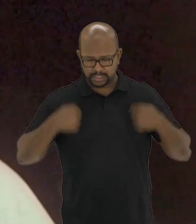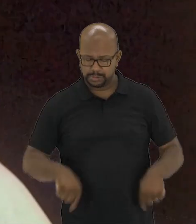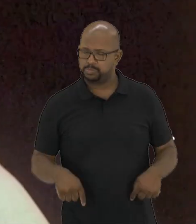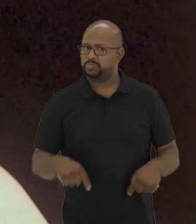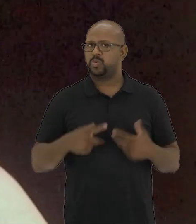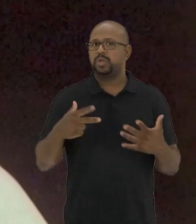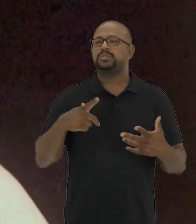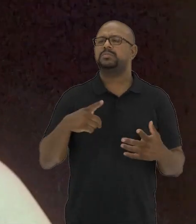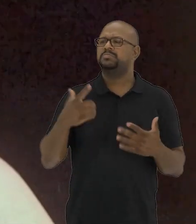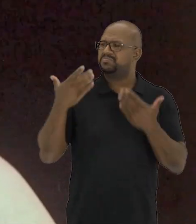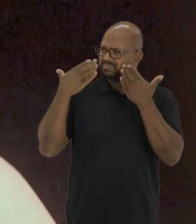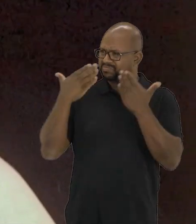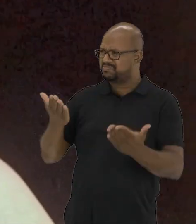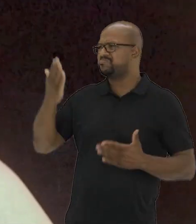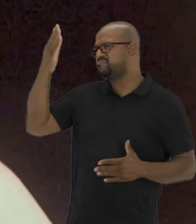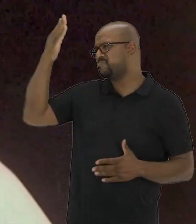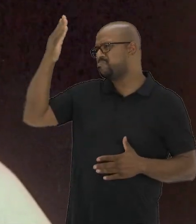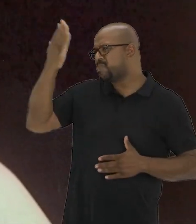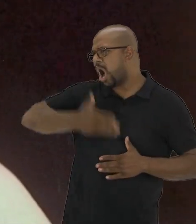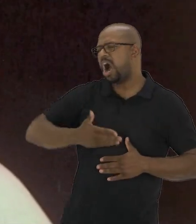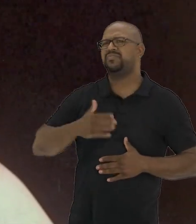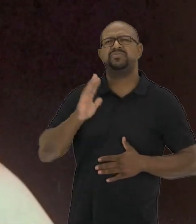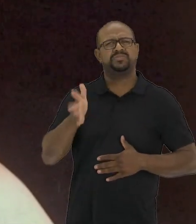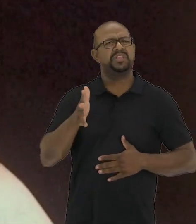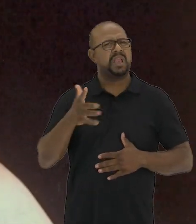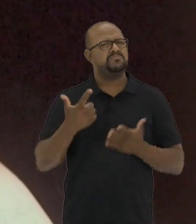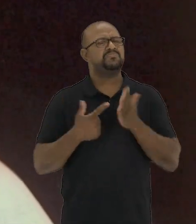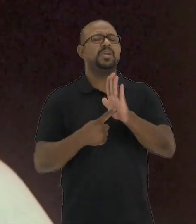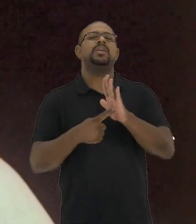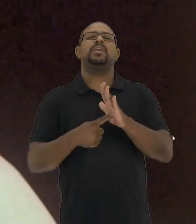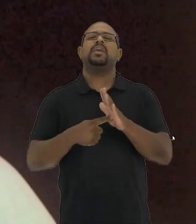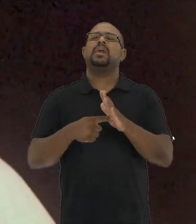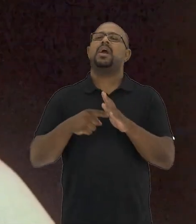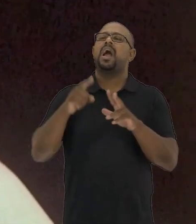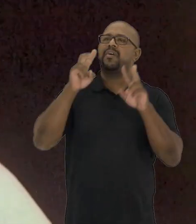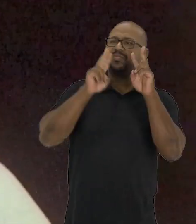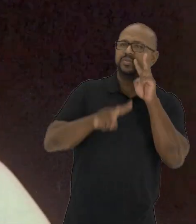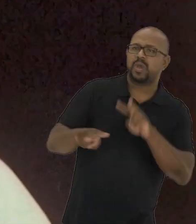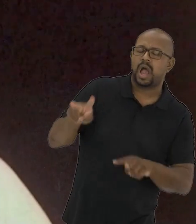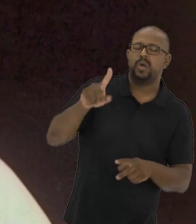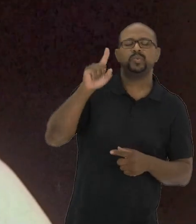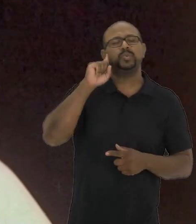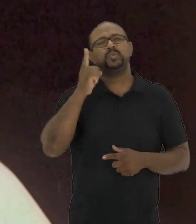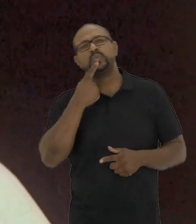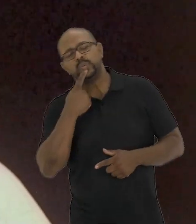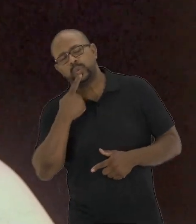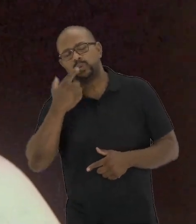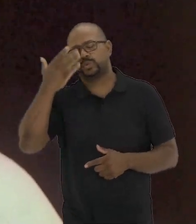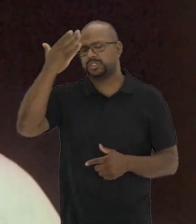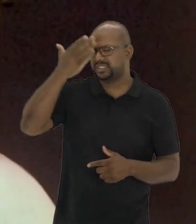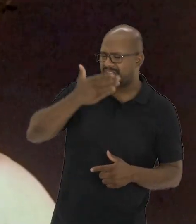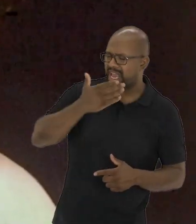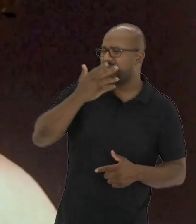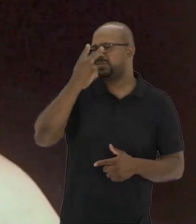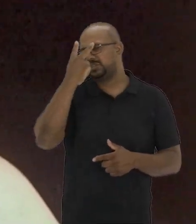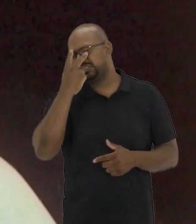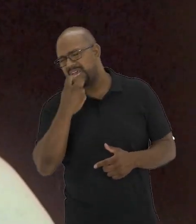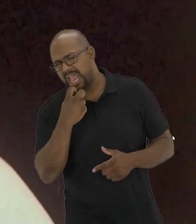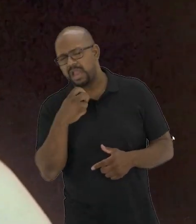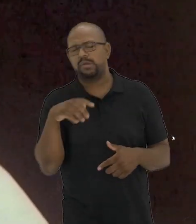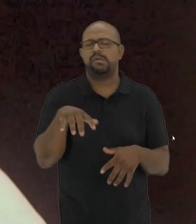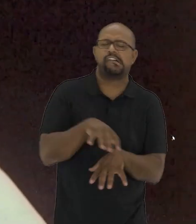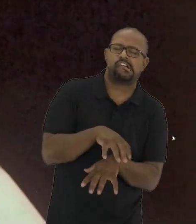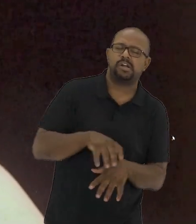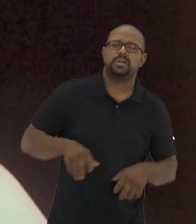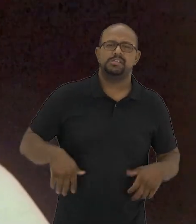provaram ao mundo que muito mais do que capacidades físicas, visuais, auditivas, perdidas,